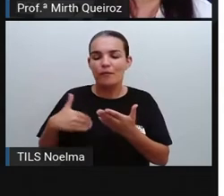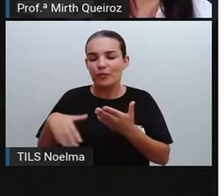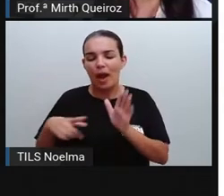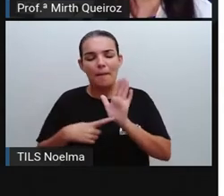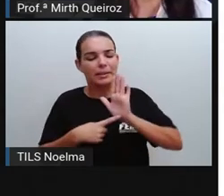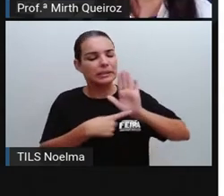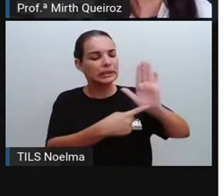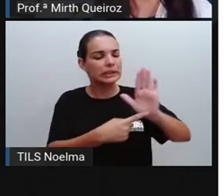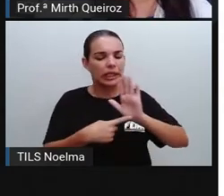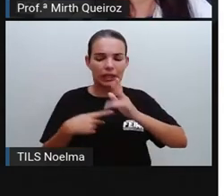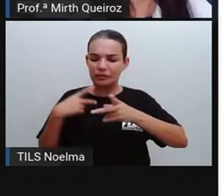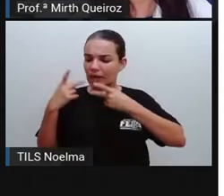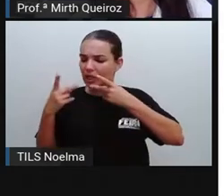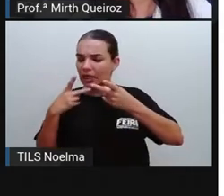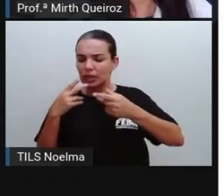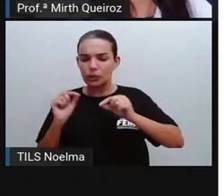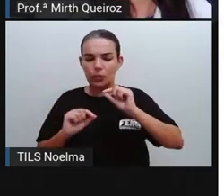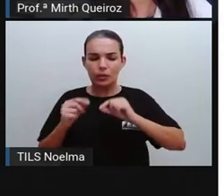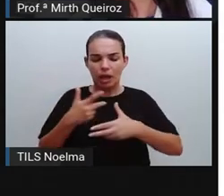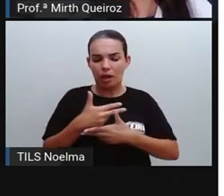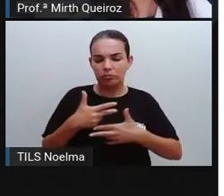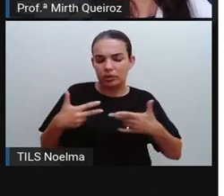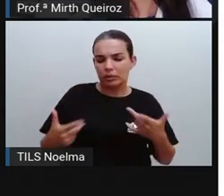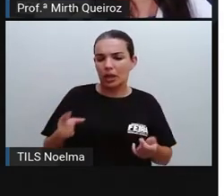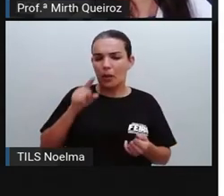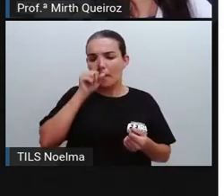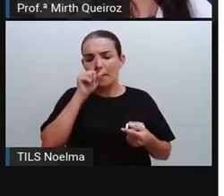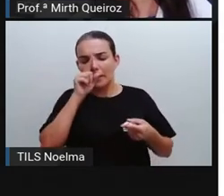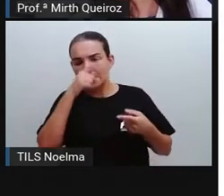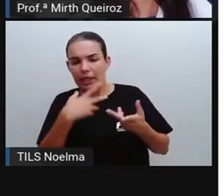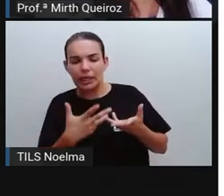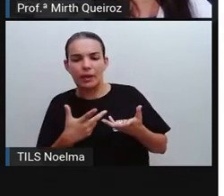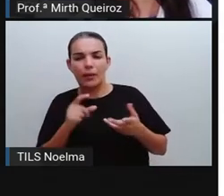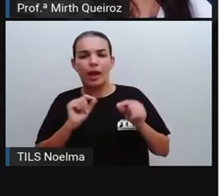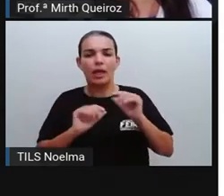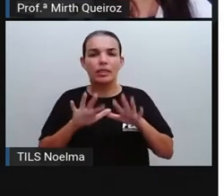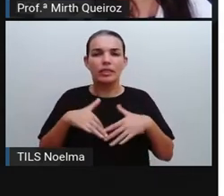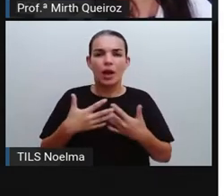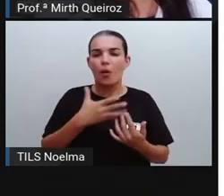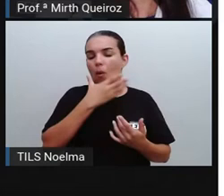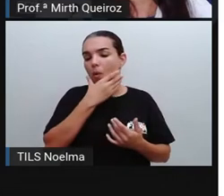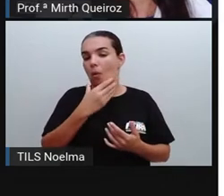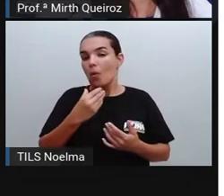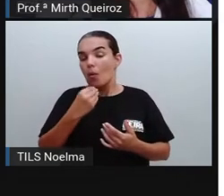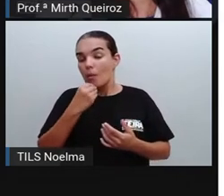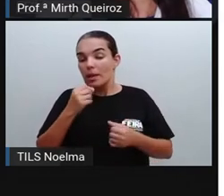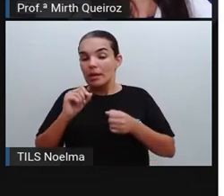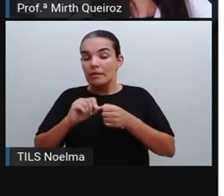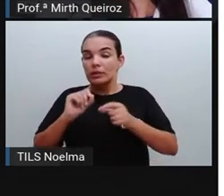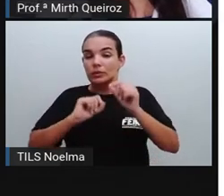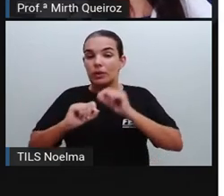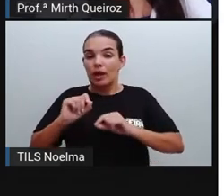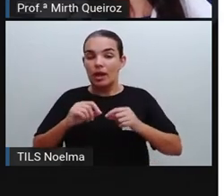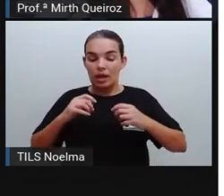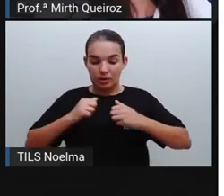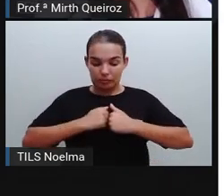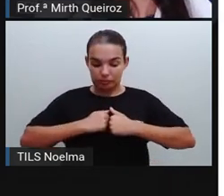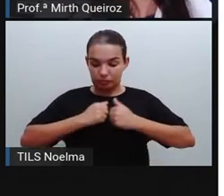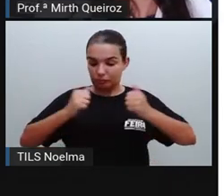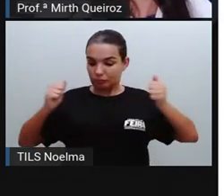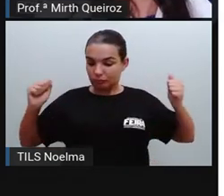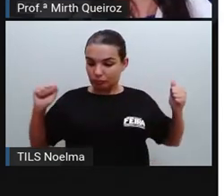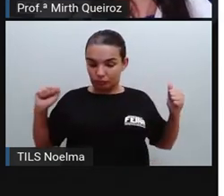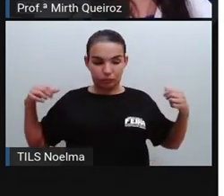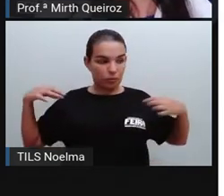falando sobre a situação, a questão dos riscos, esse homem, ele resolveu aí tirar a sua roupa, tirar o seu chapéu.